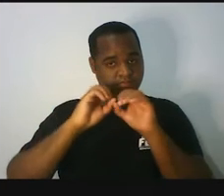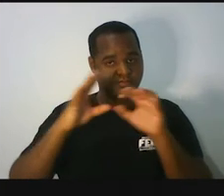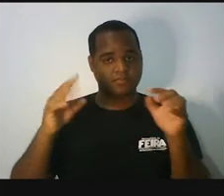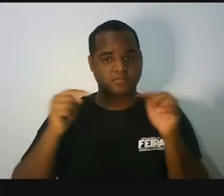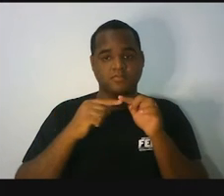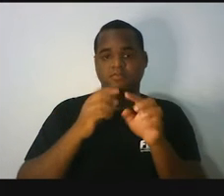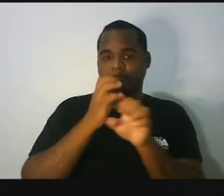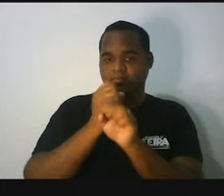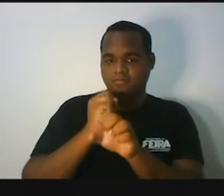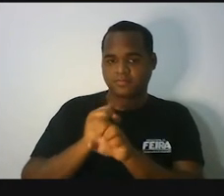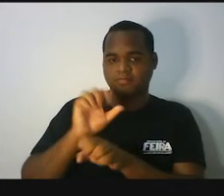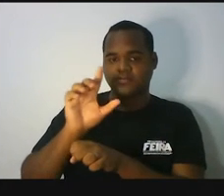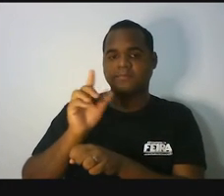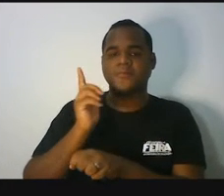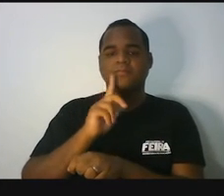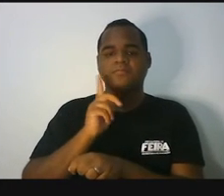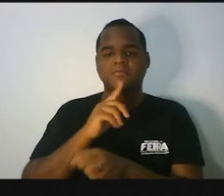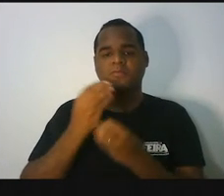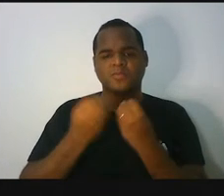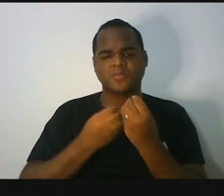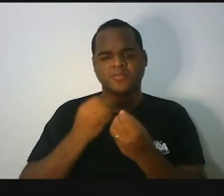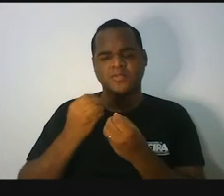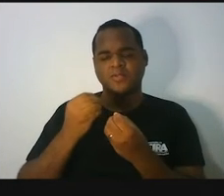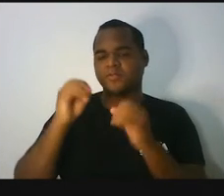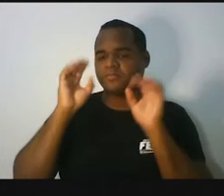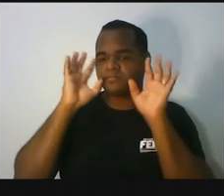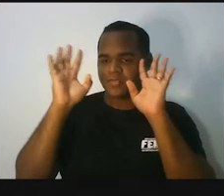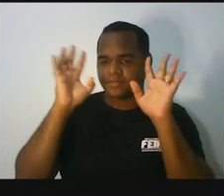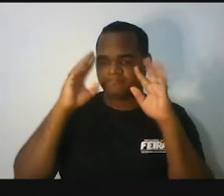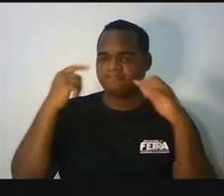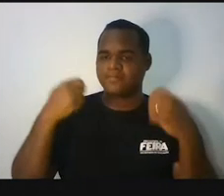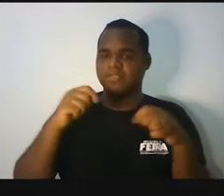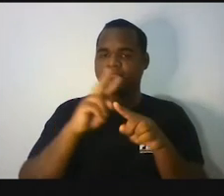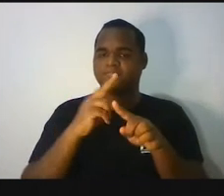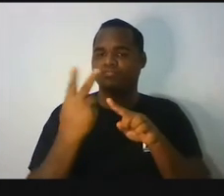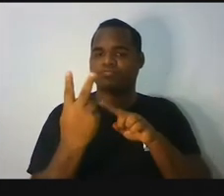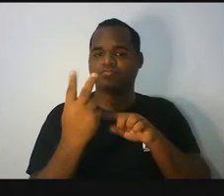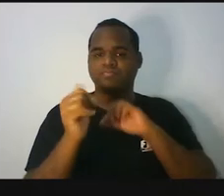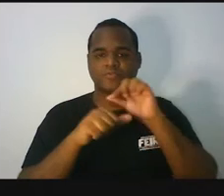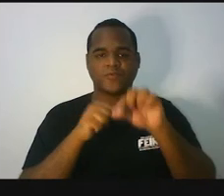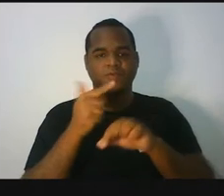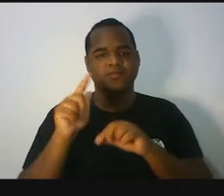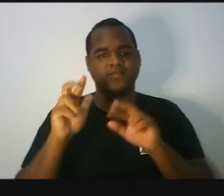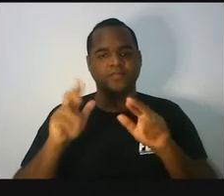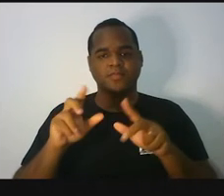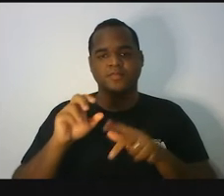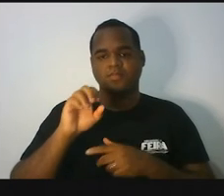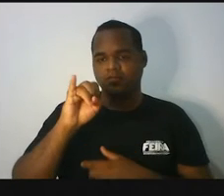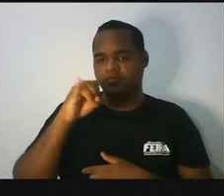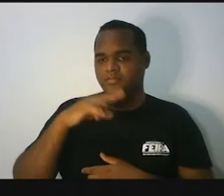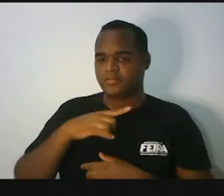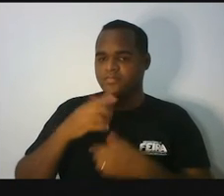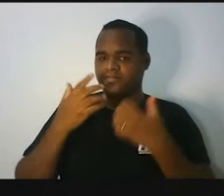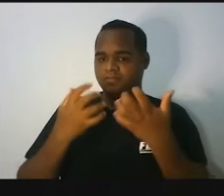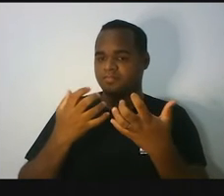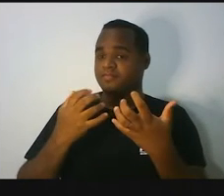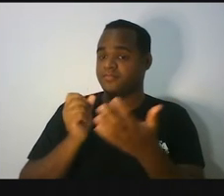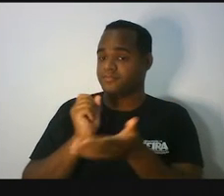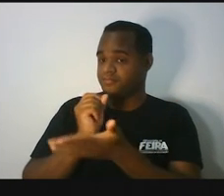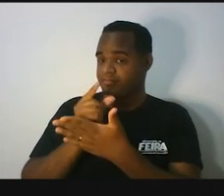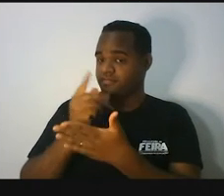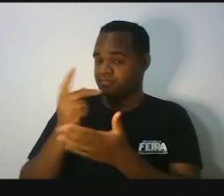que vai no tanque, vamos pensar de maneira inversa. Olha só, se eu tenho o que ele está pagando pelo tanque,